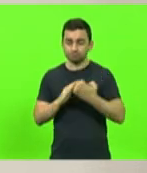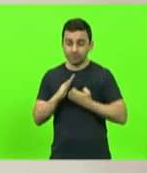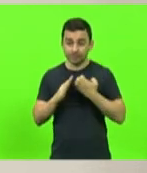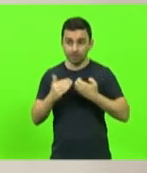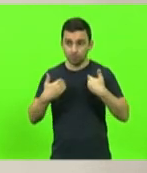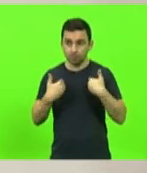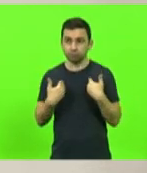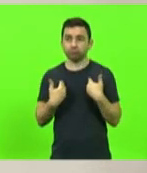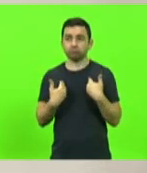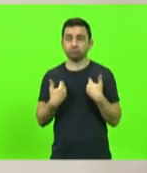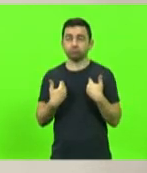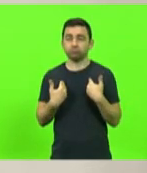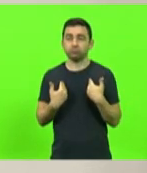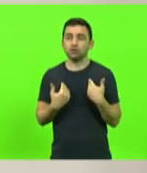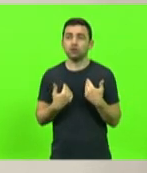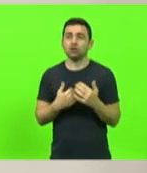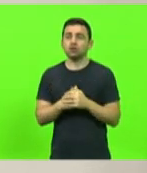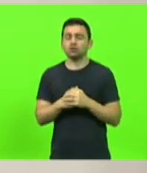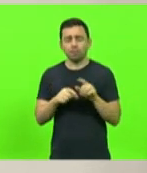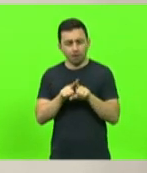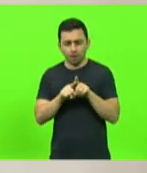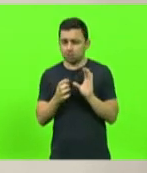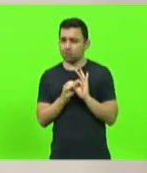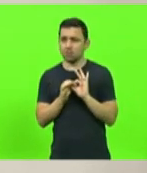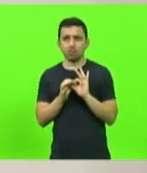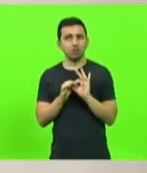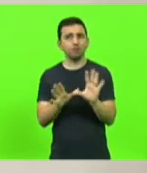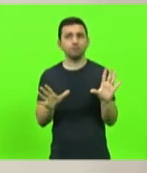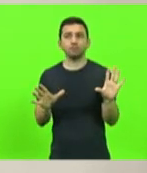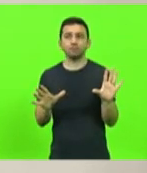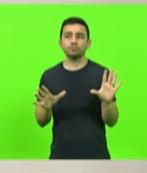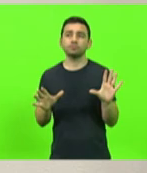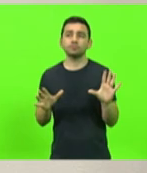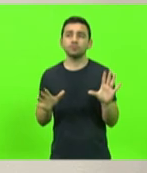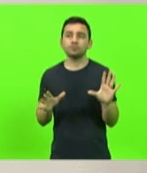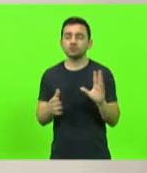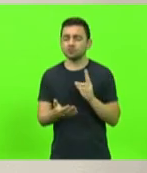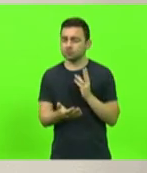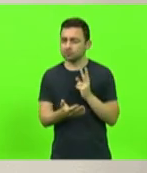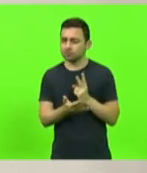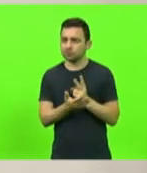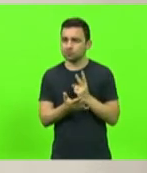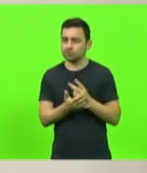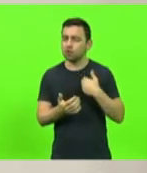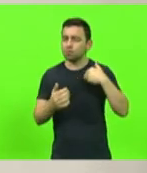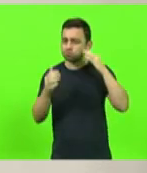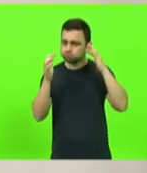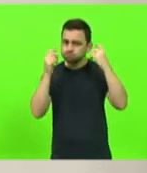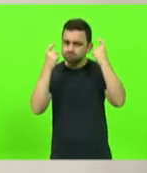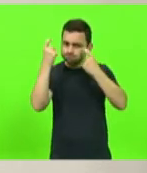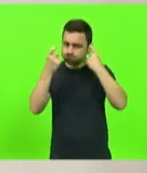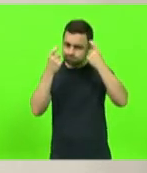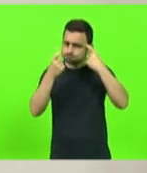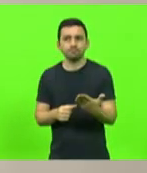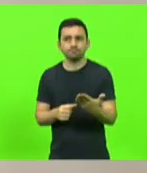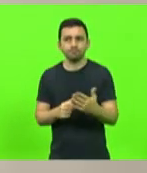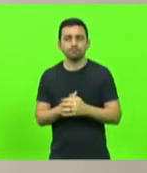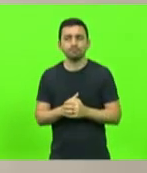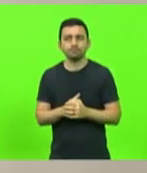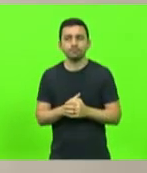me coloco à disposição e estarei mais preocupado com essa questão a partir deste momento.